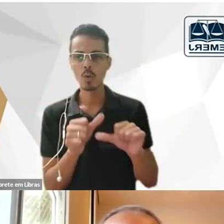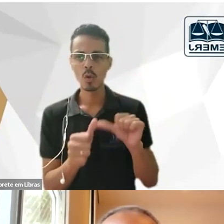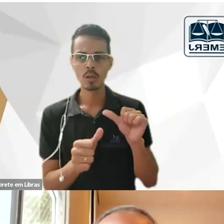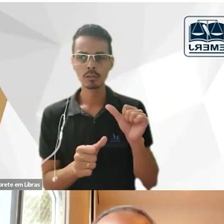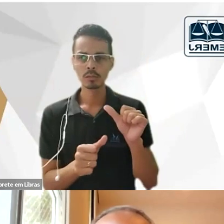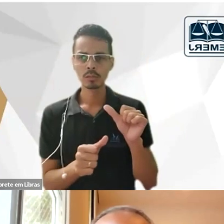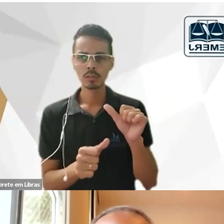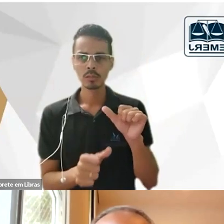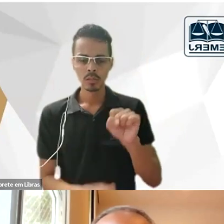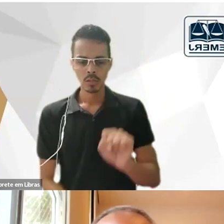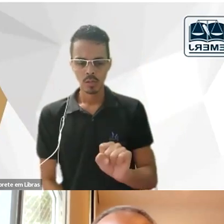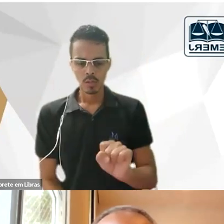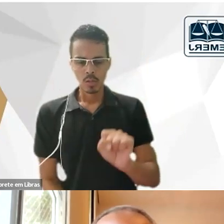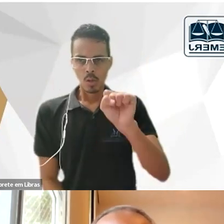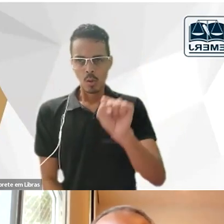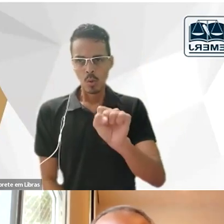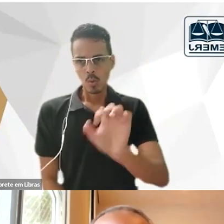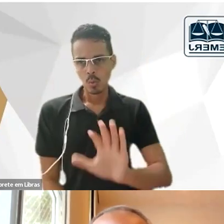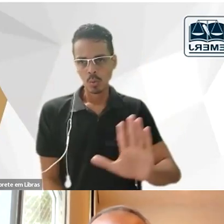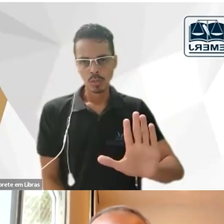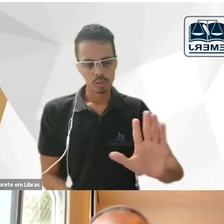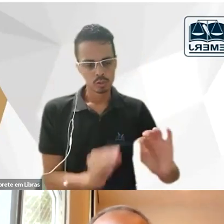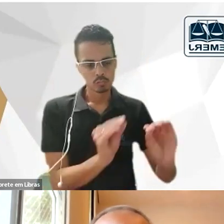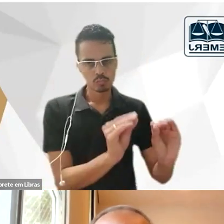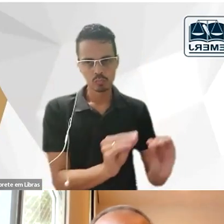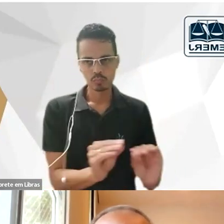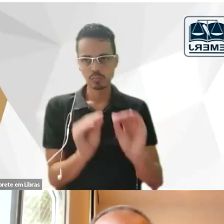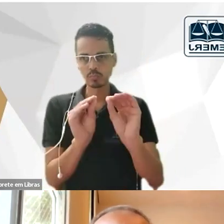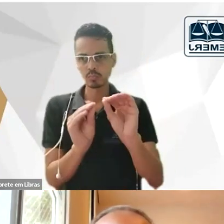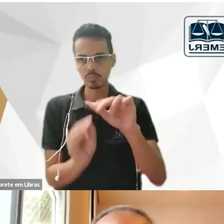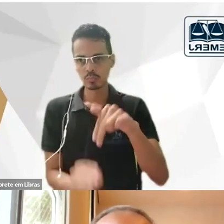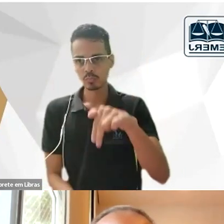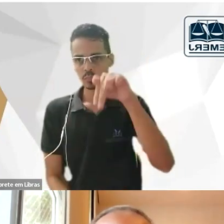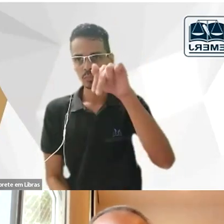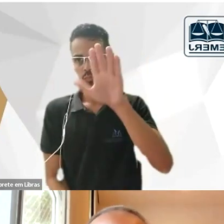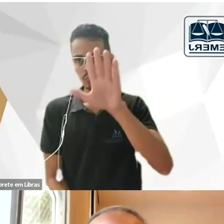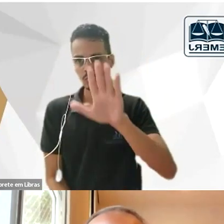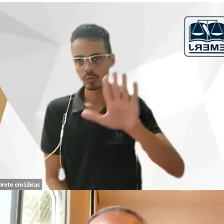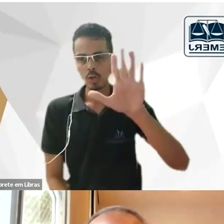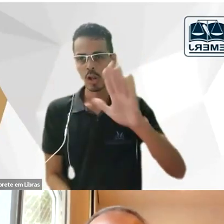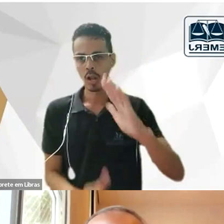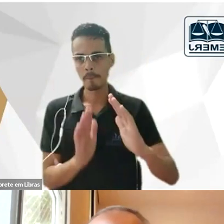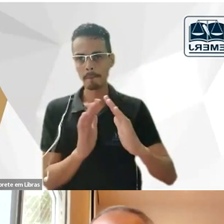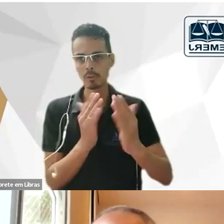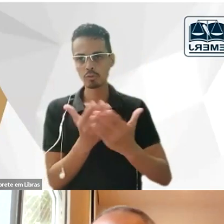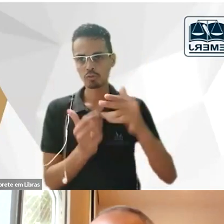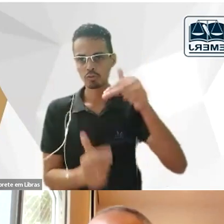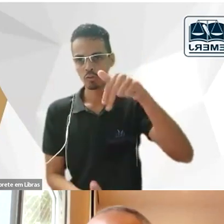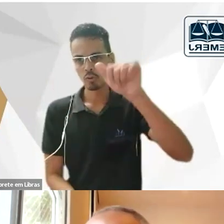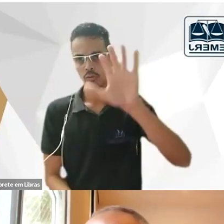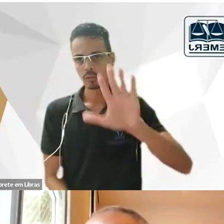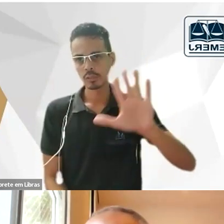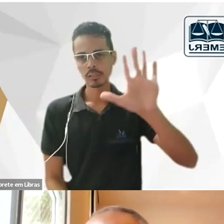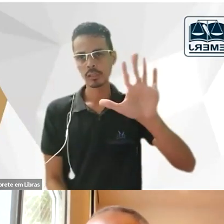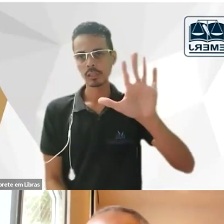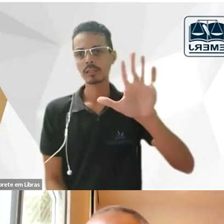sudeste para o nordeste ele atraiu uma atenção para a escola de Recife assim como Silvio Romero e posteriormente na segunda